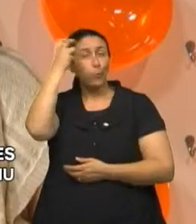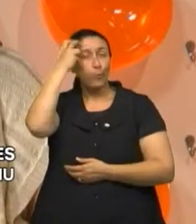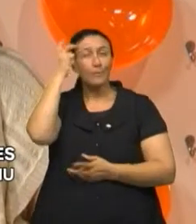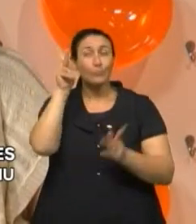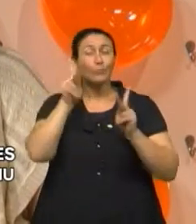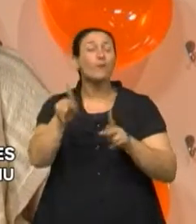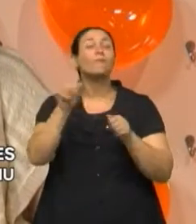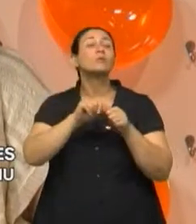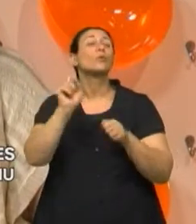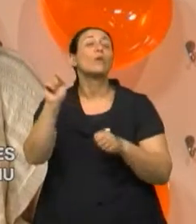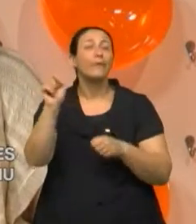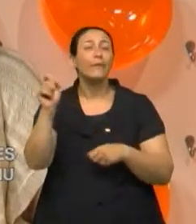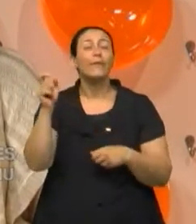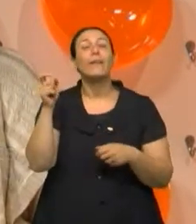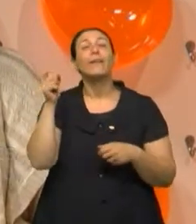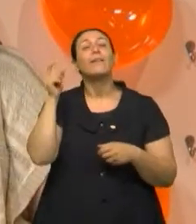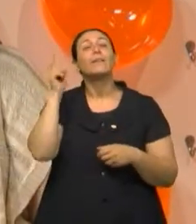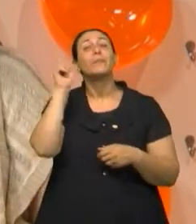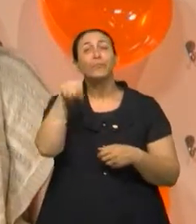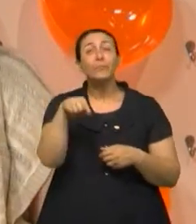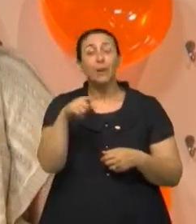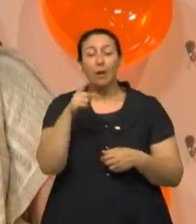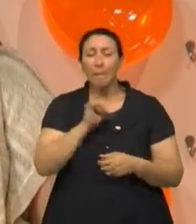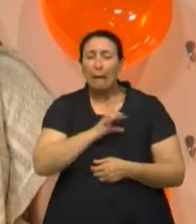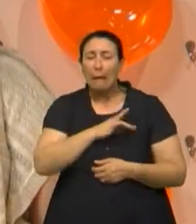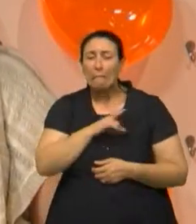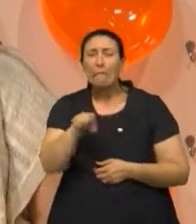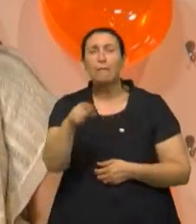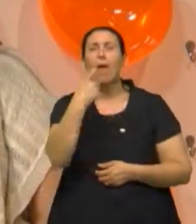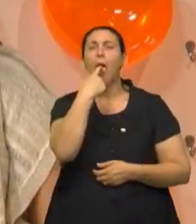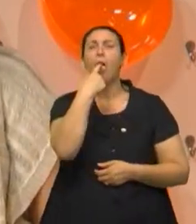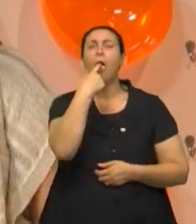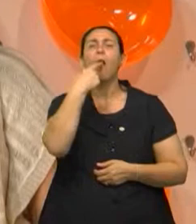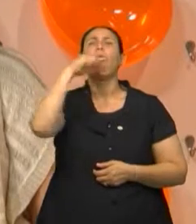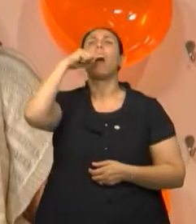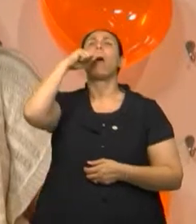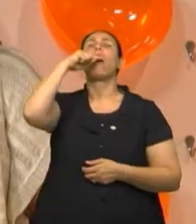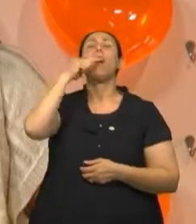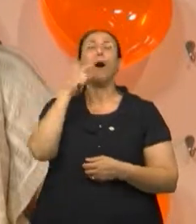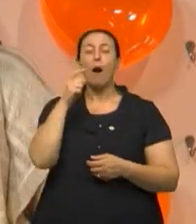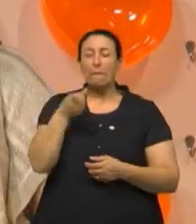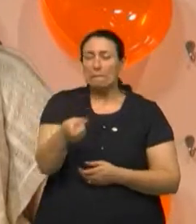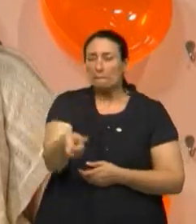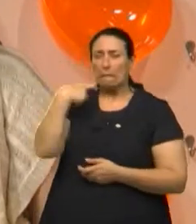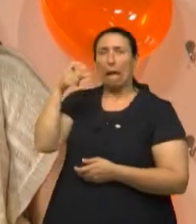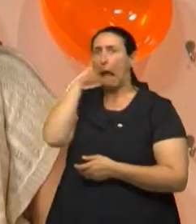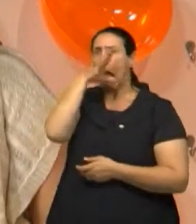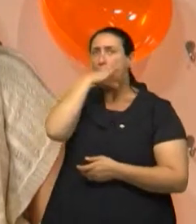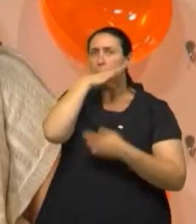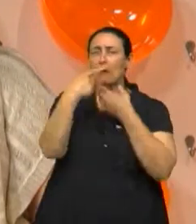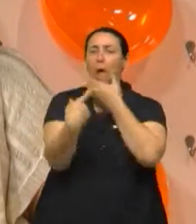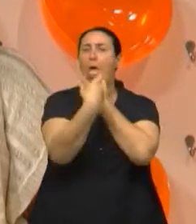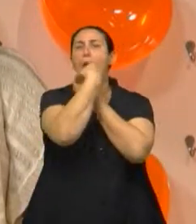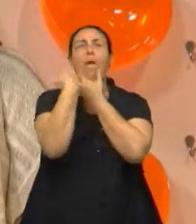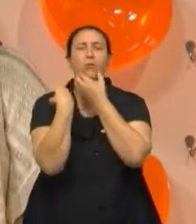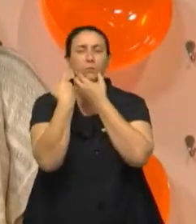forte em relação ao medo que a pessoa engula a língua, né? Ah, exatamente. Então, existe, assim, um grande